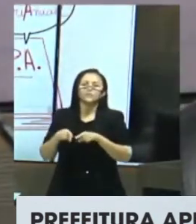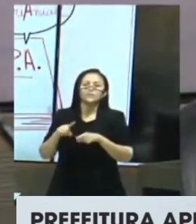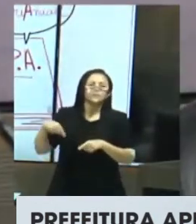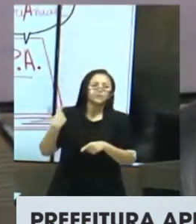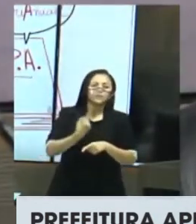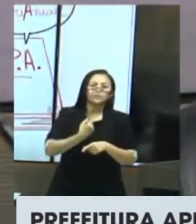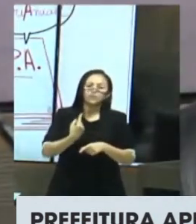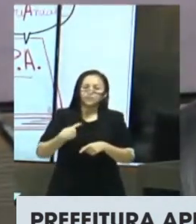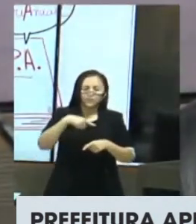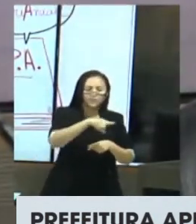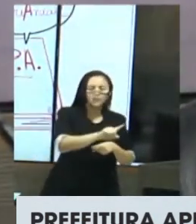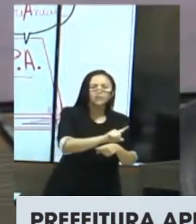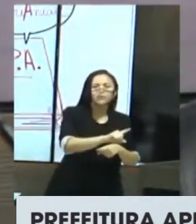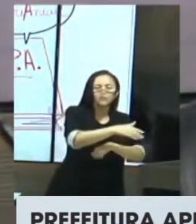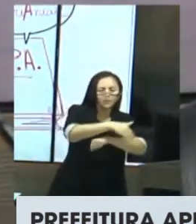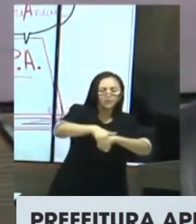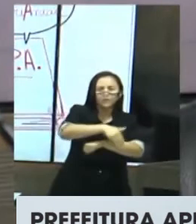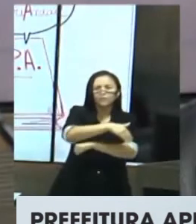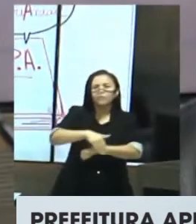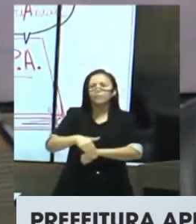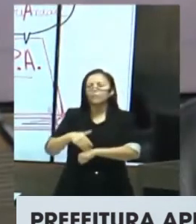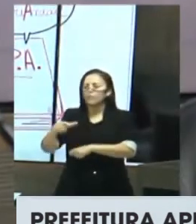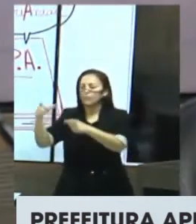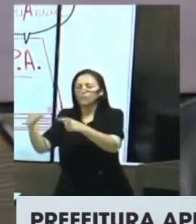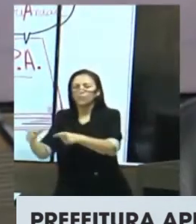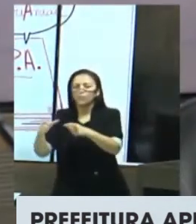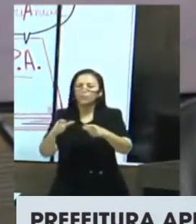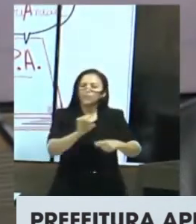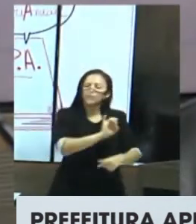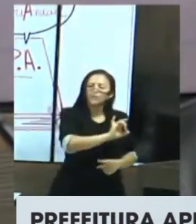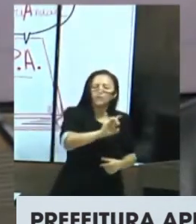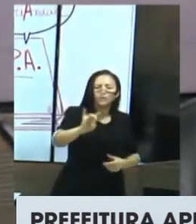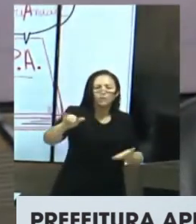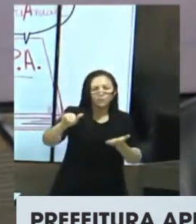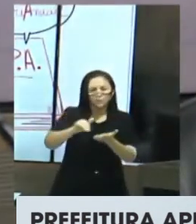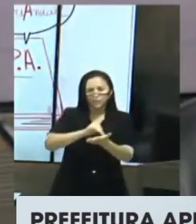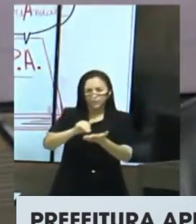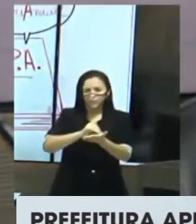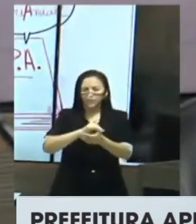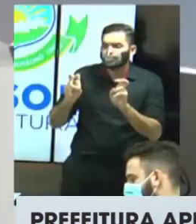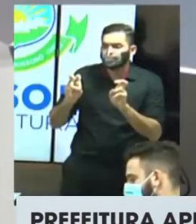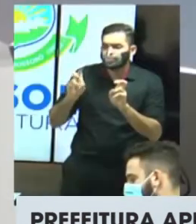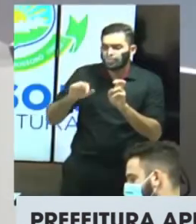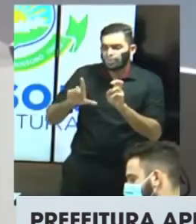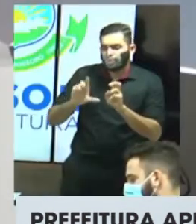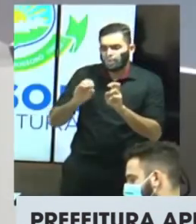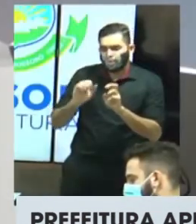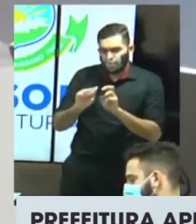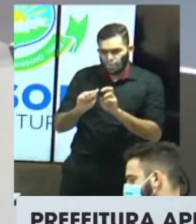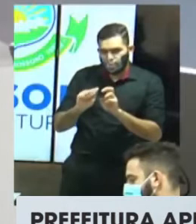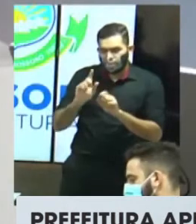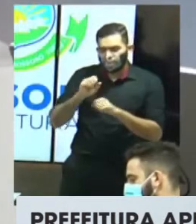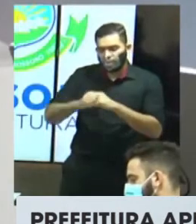investimentos do município, Dentre as ações que estão previstas no orçamento estão Implantação de sistema de informações